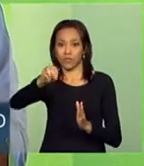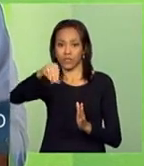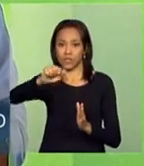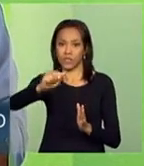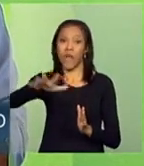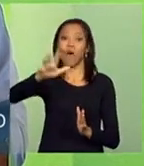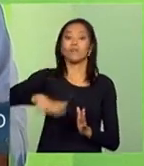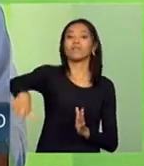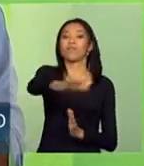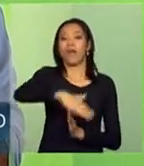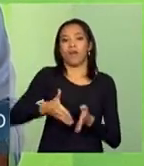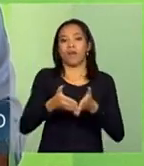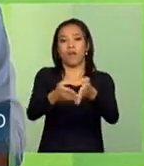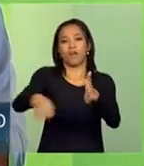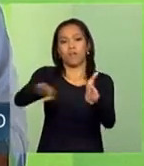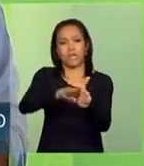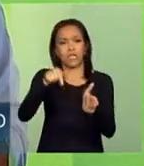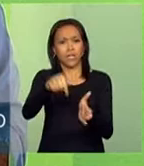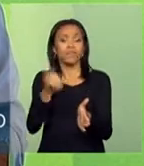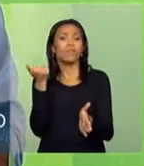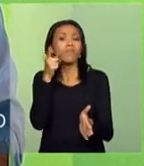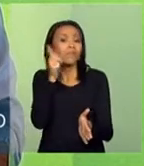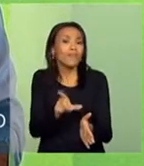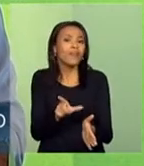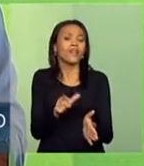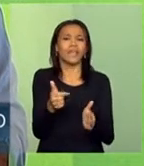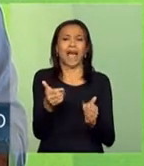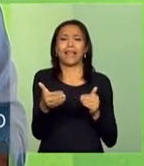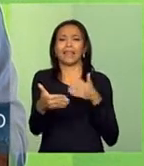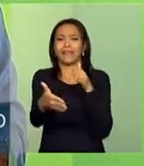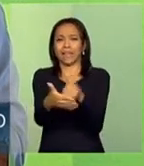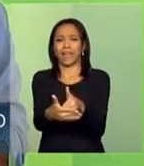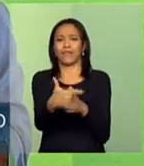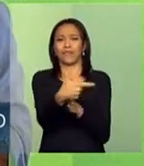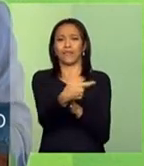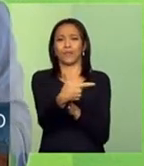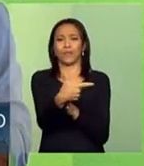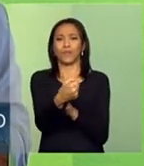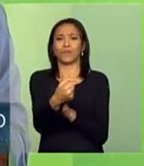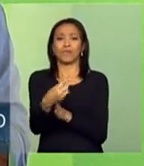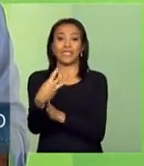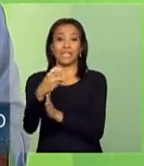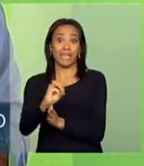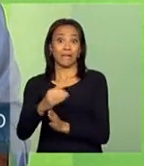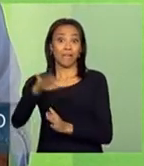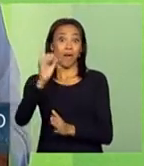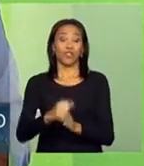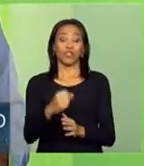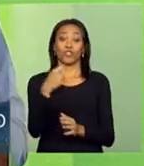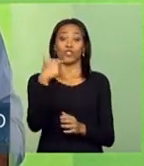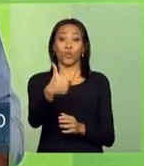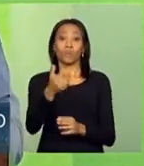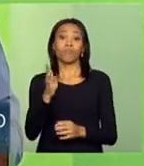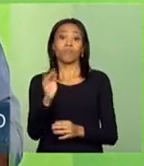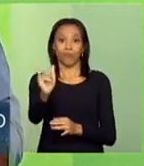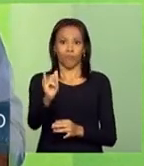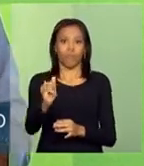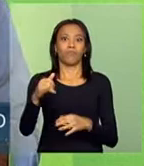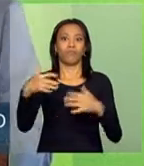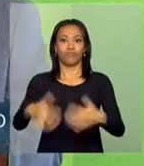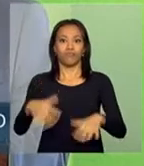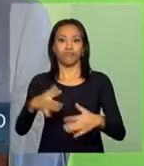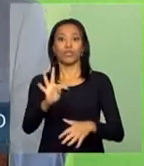que essa movimentação alcançará, em 2030, mais de 2 bilhões de toneladas de mercadorias.